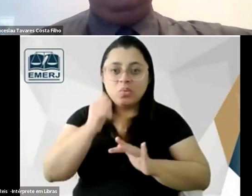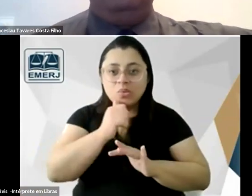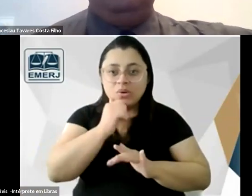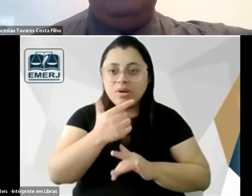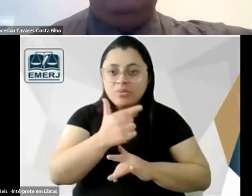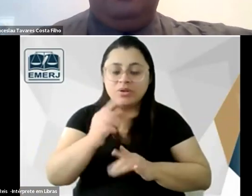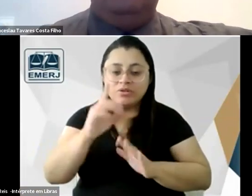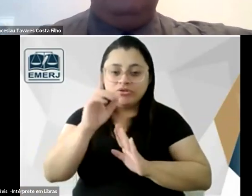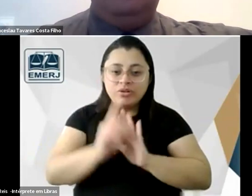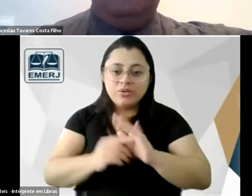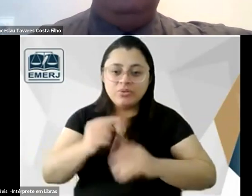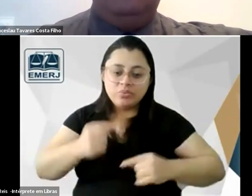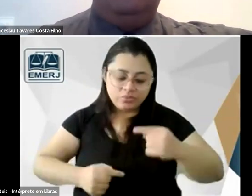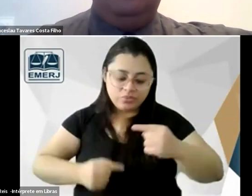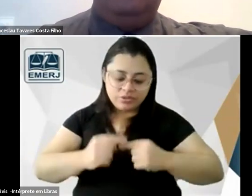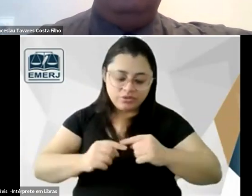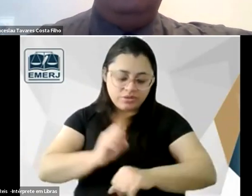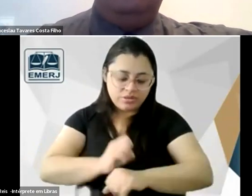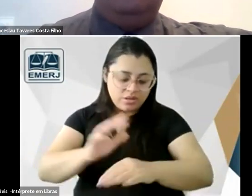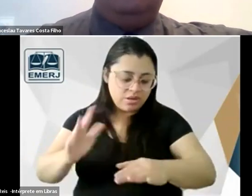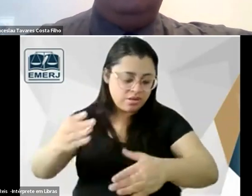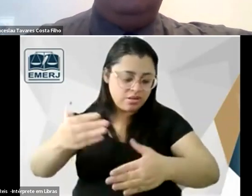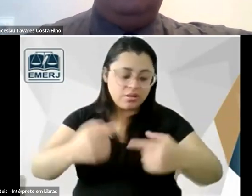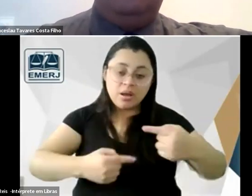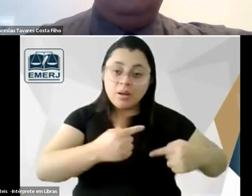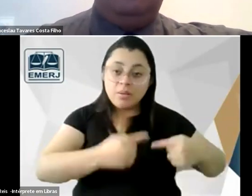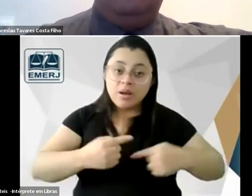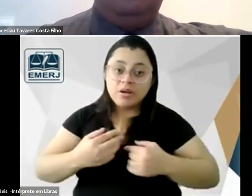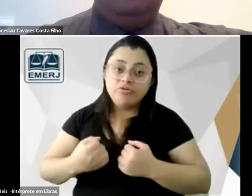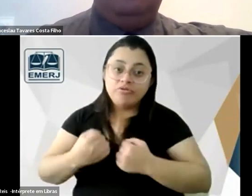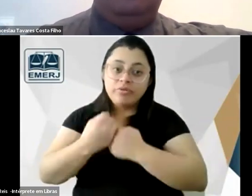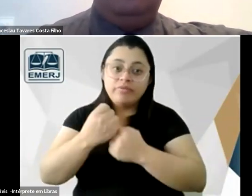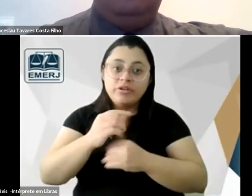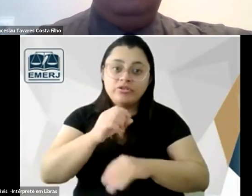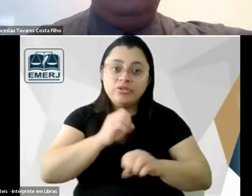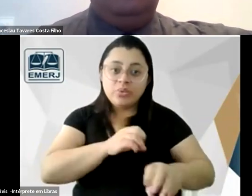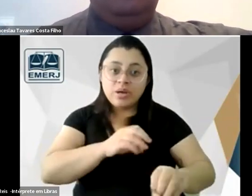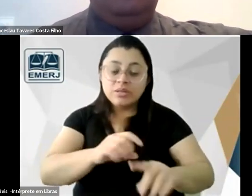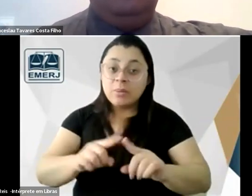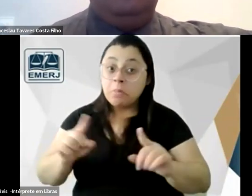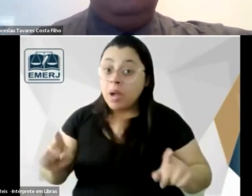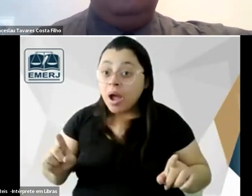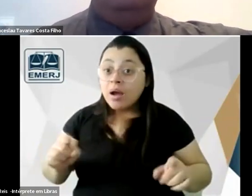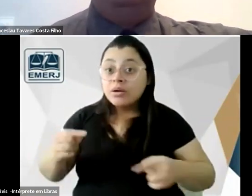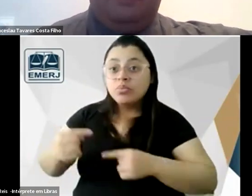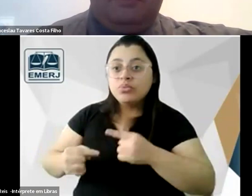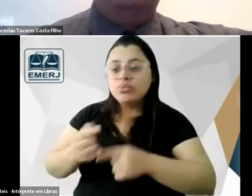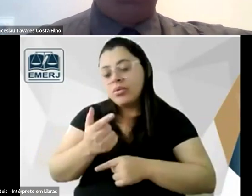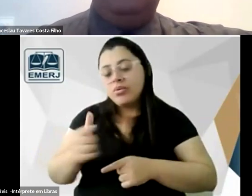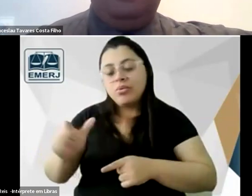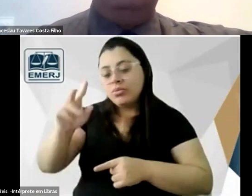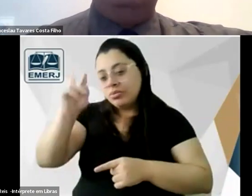ele fala isso muito claramente realmente nos debates ele defende a educação mas a política aí já é um outro